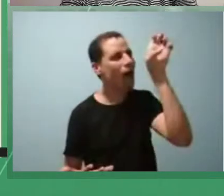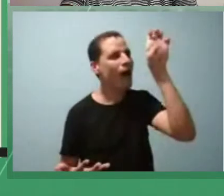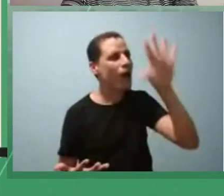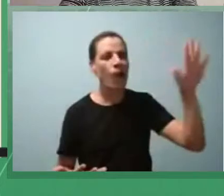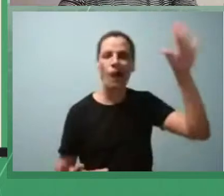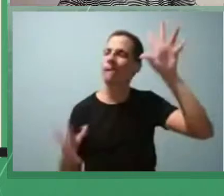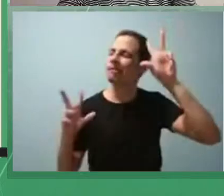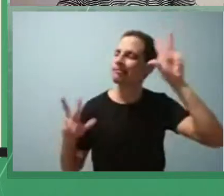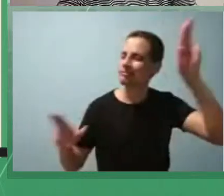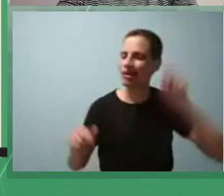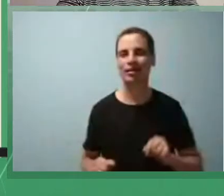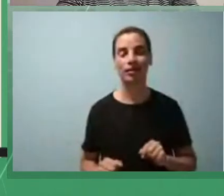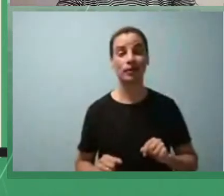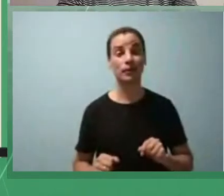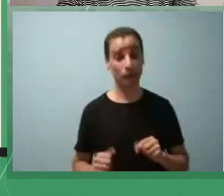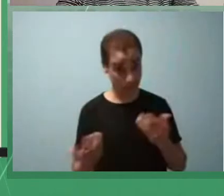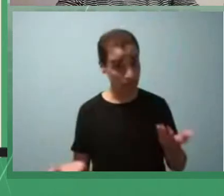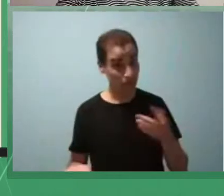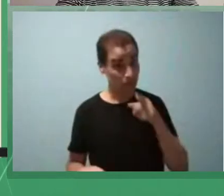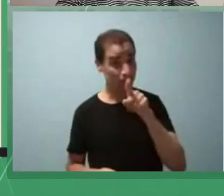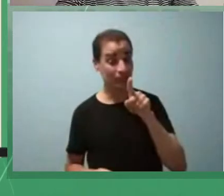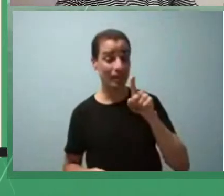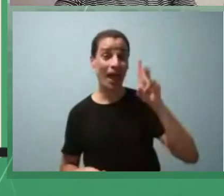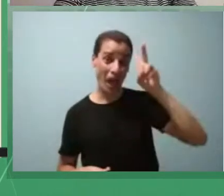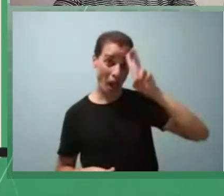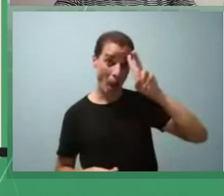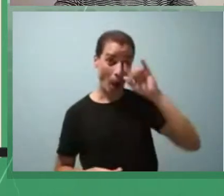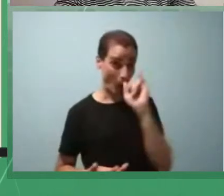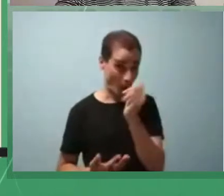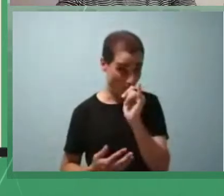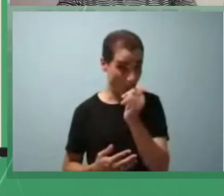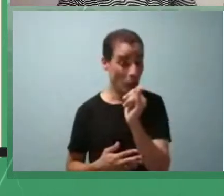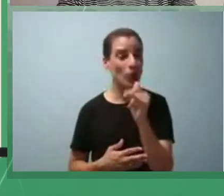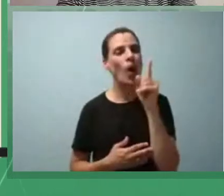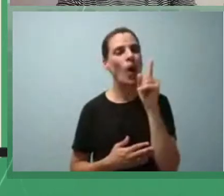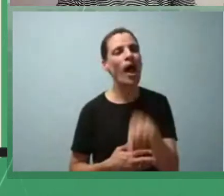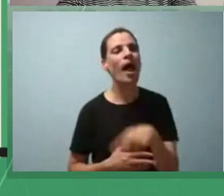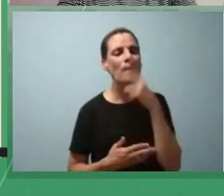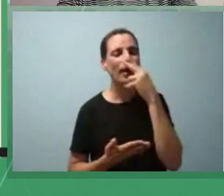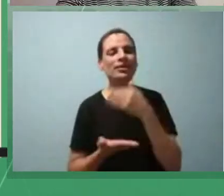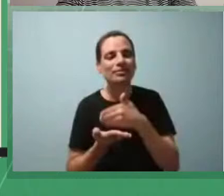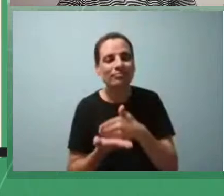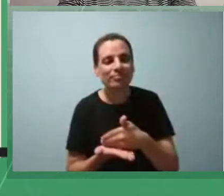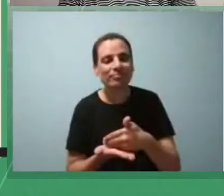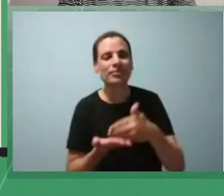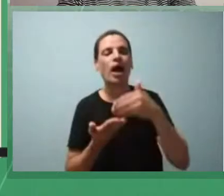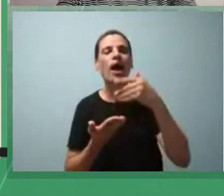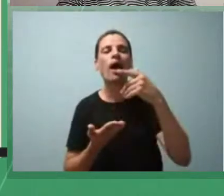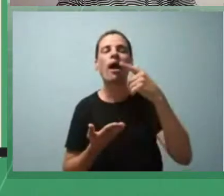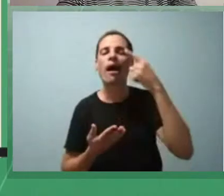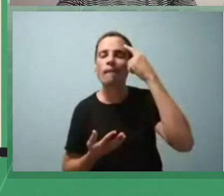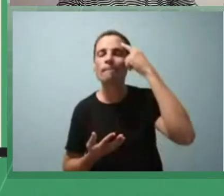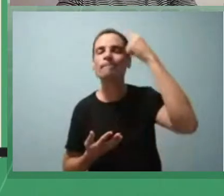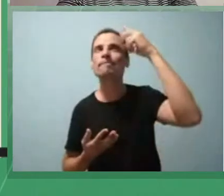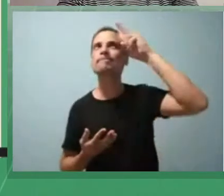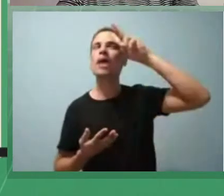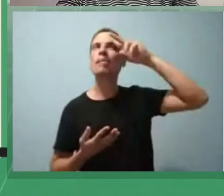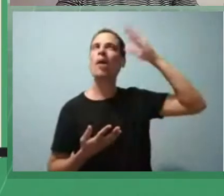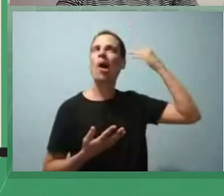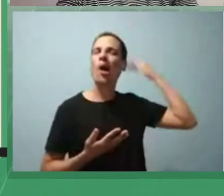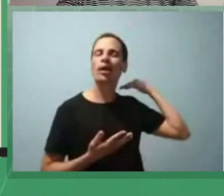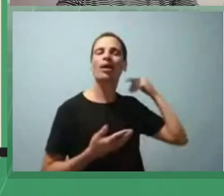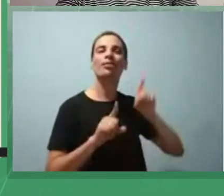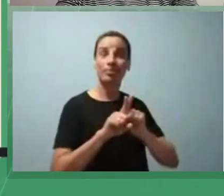do contexto dessa crônica na verdade é um ponto de partida ali para a história envolvendo aspectos de memória psicológicos